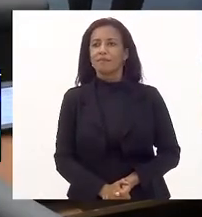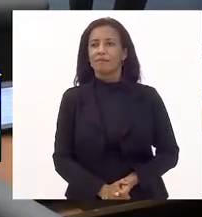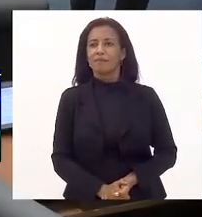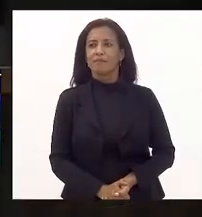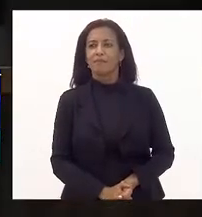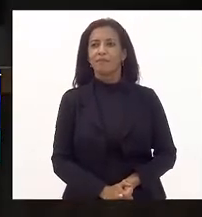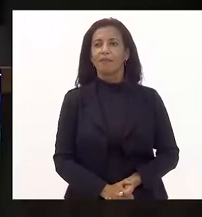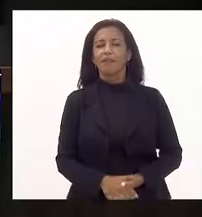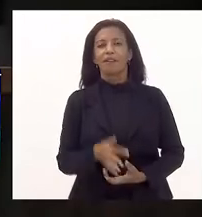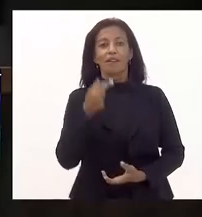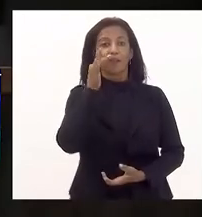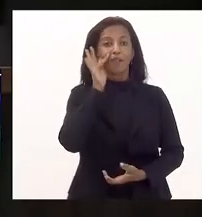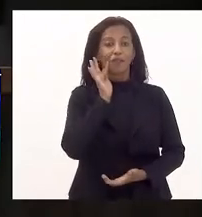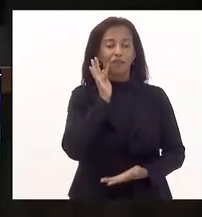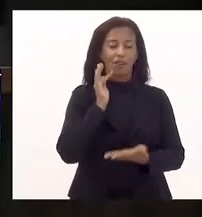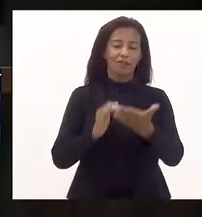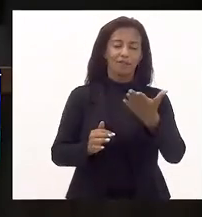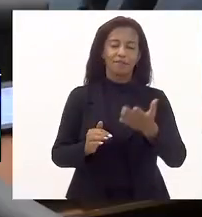Deputado Flávio Serafim.